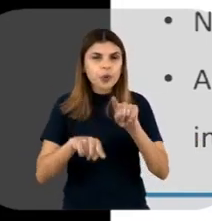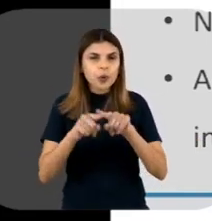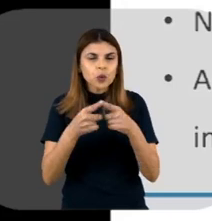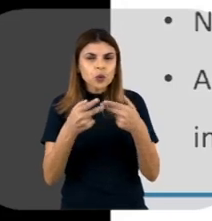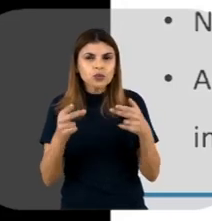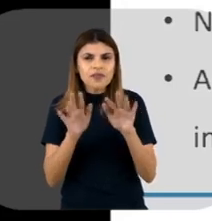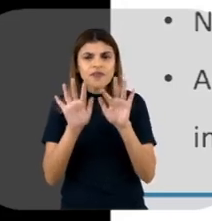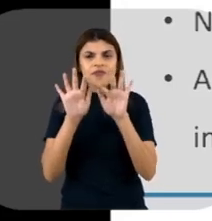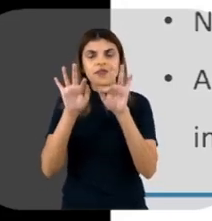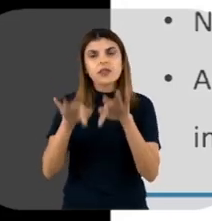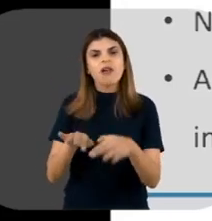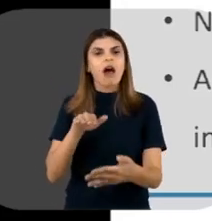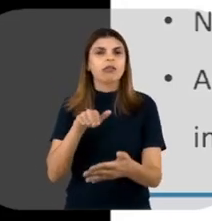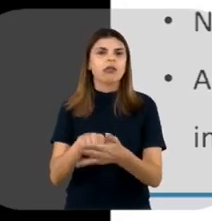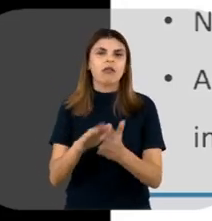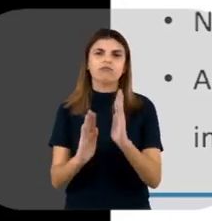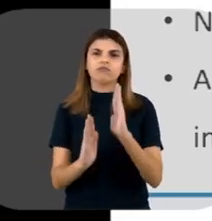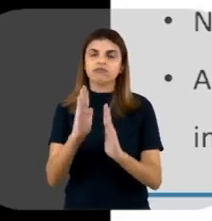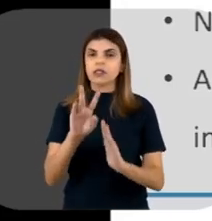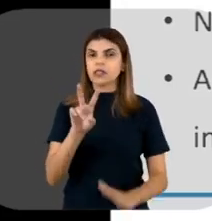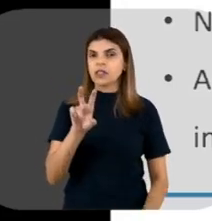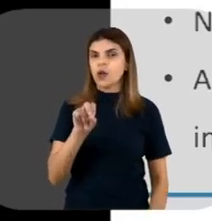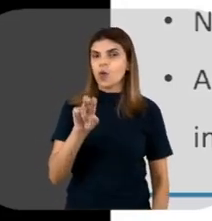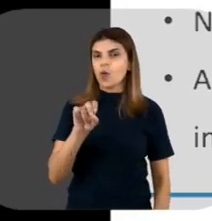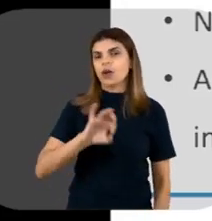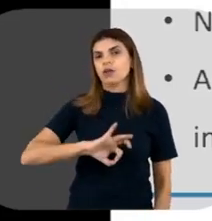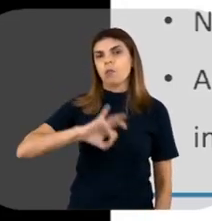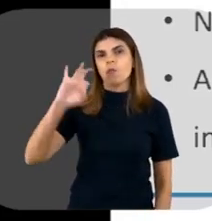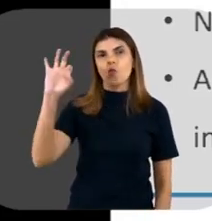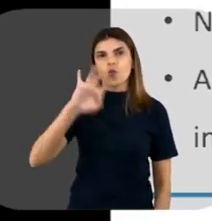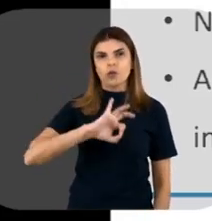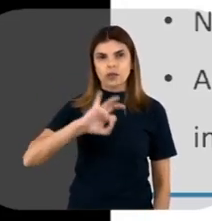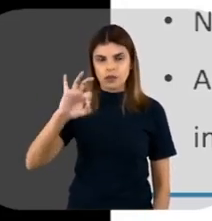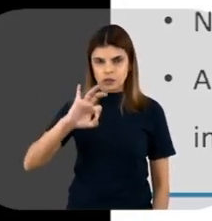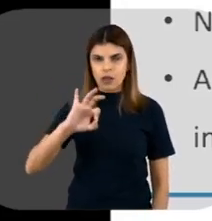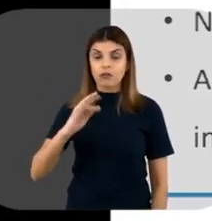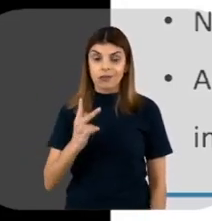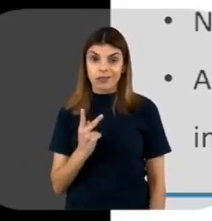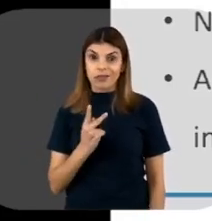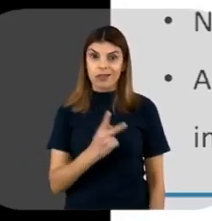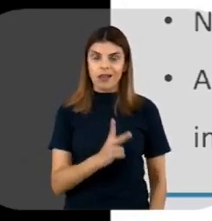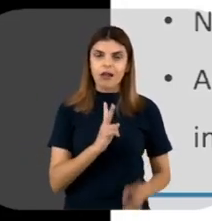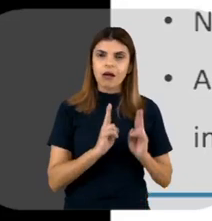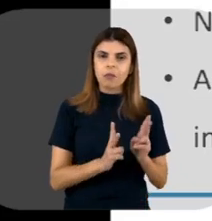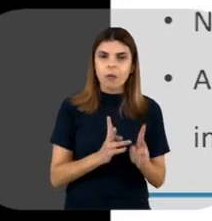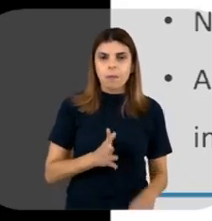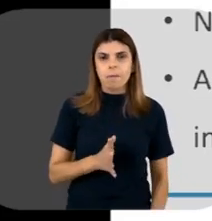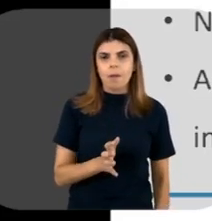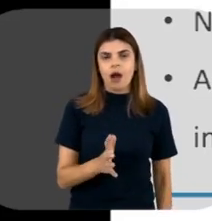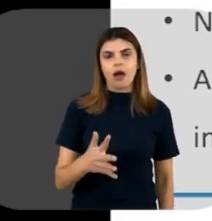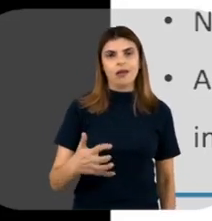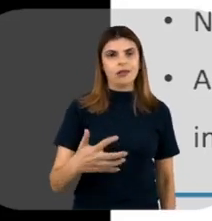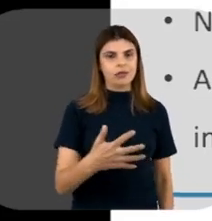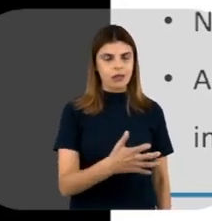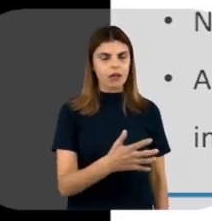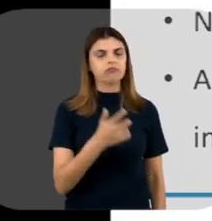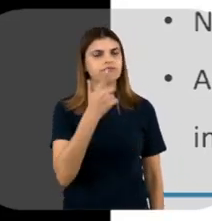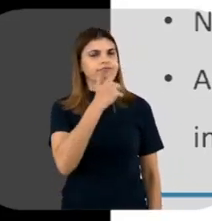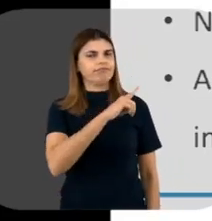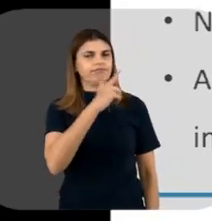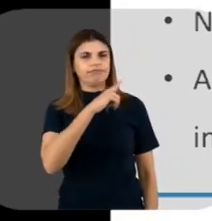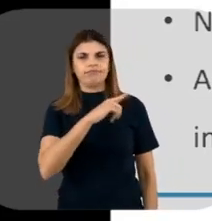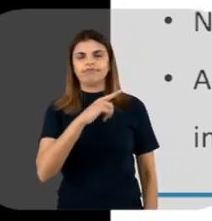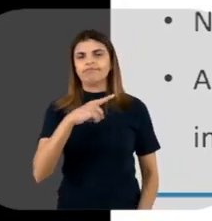O produto final chega até 50% do quantitativo total de proteína da bactéria, né? Então, essa é uma grande